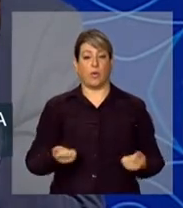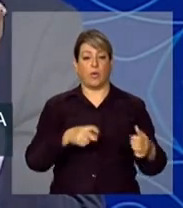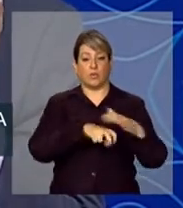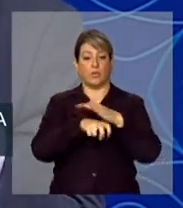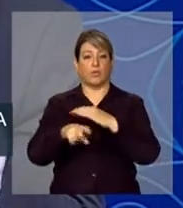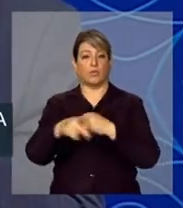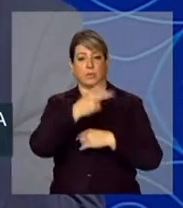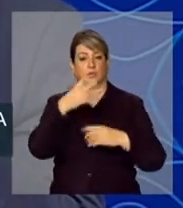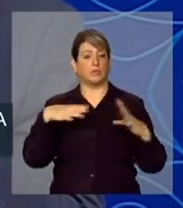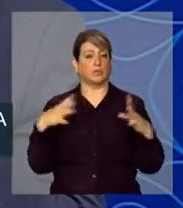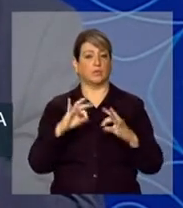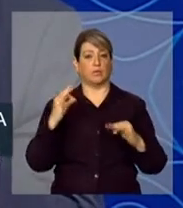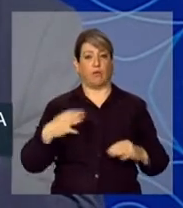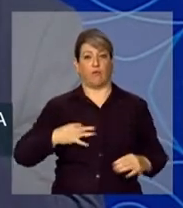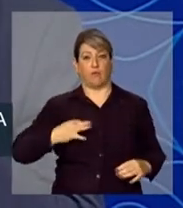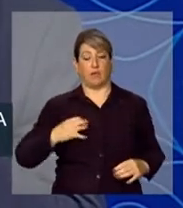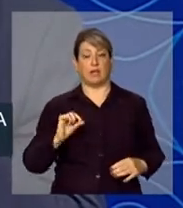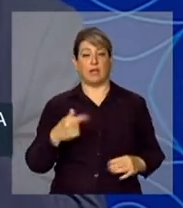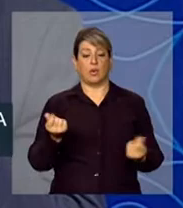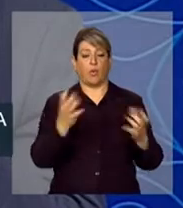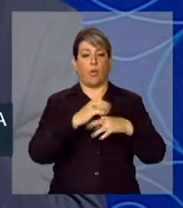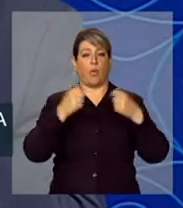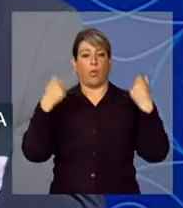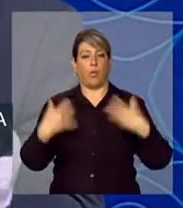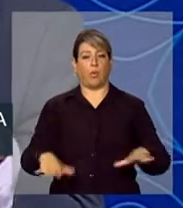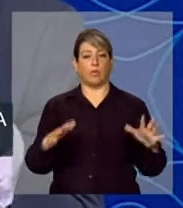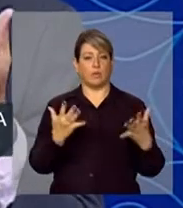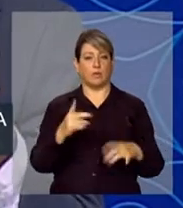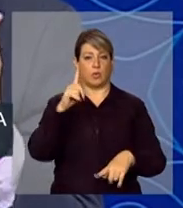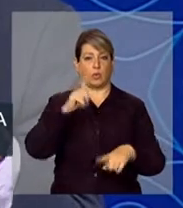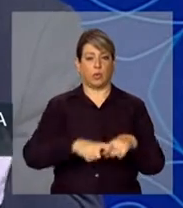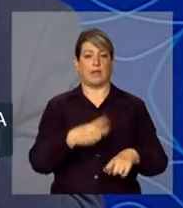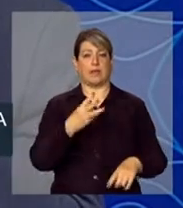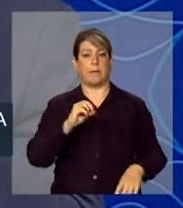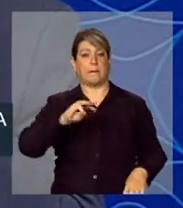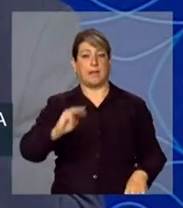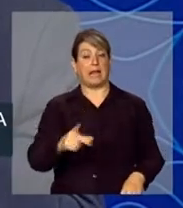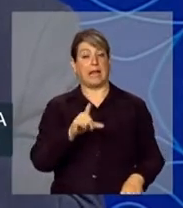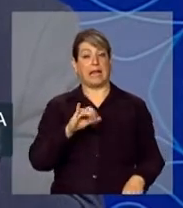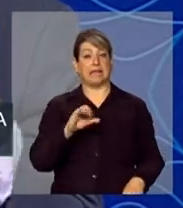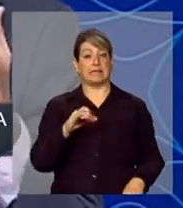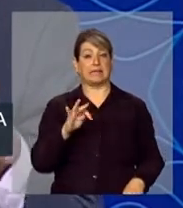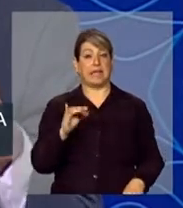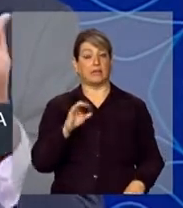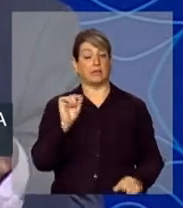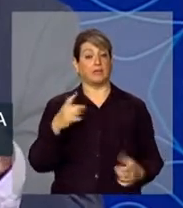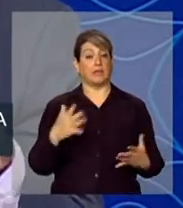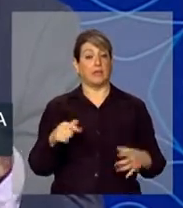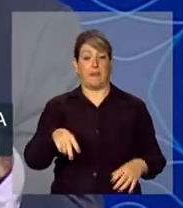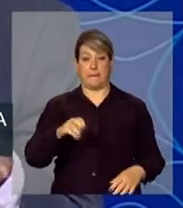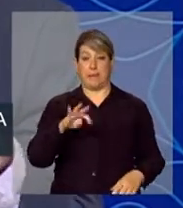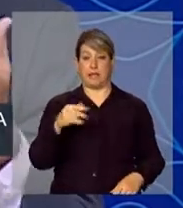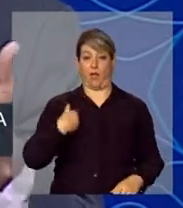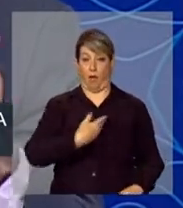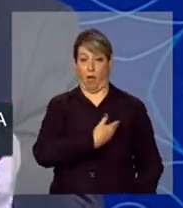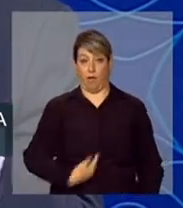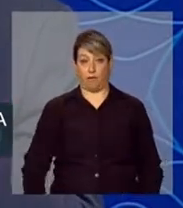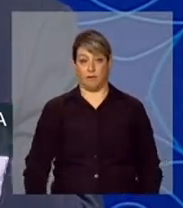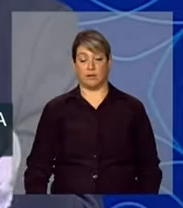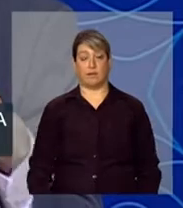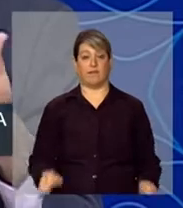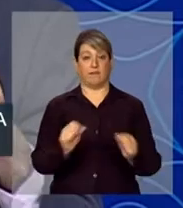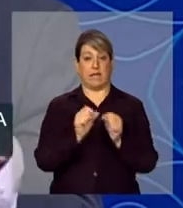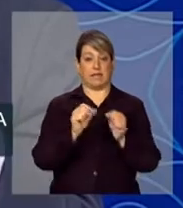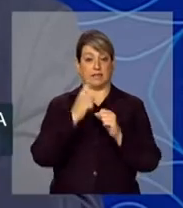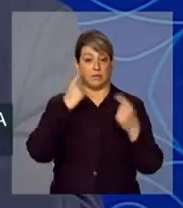os custos totais, nós temos uma previsão de 30 bilhões em processo de licitação. Portanto, sempre a meta do governo, ao fazer